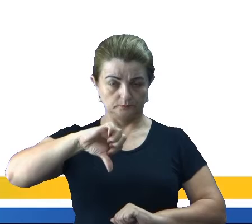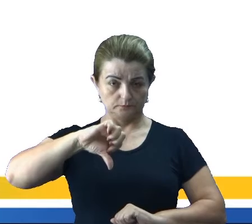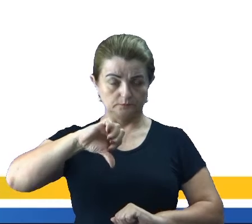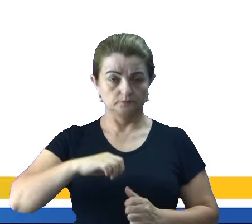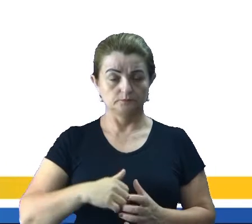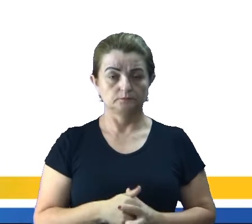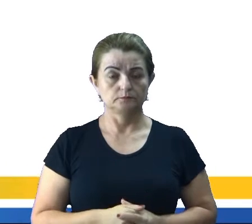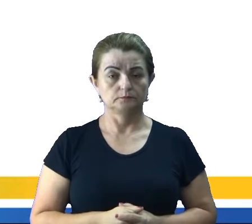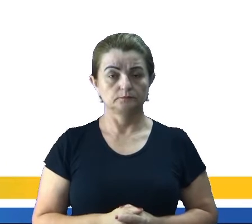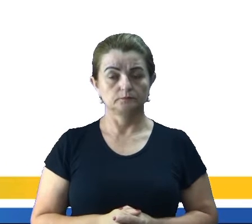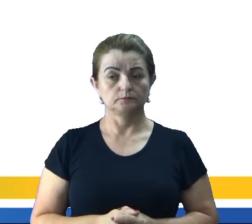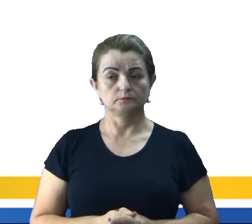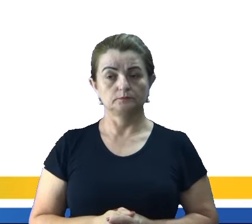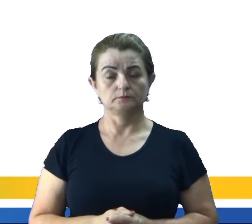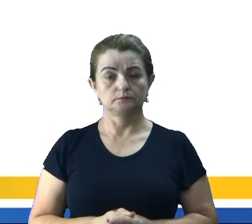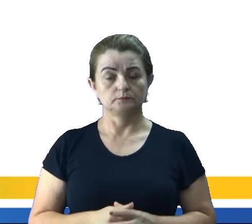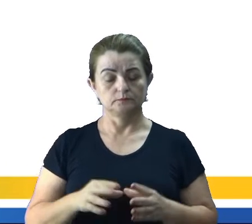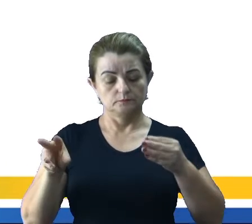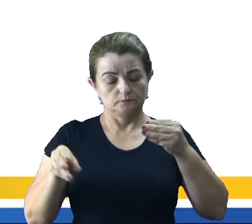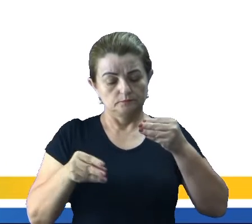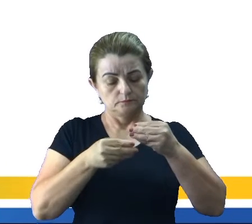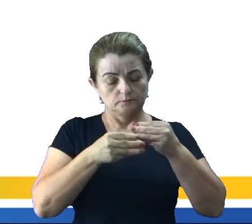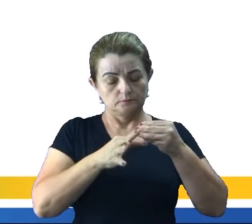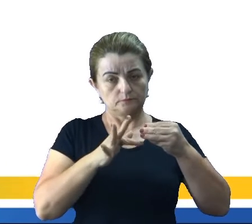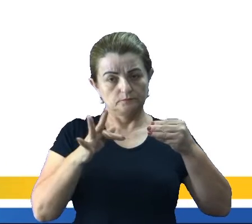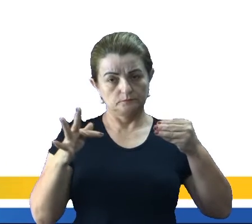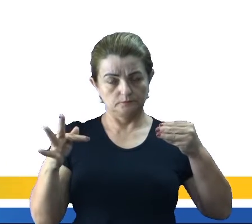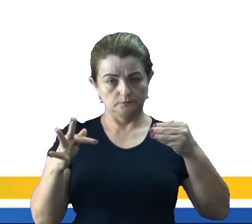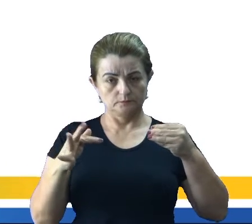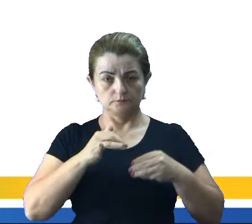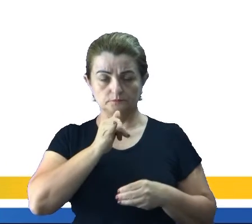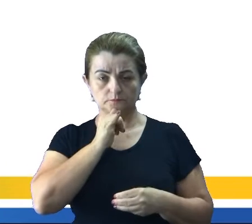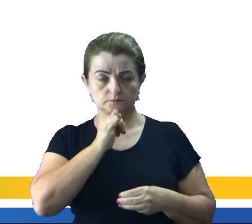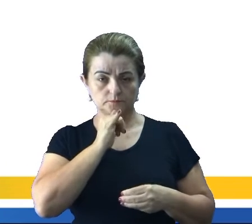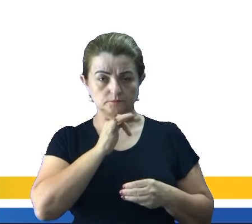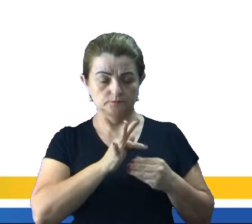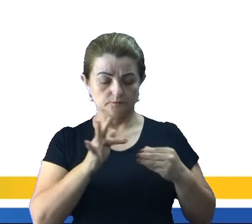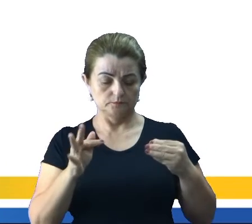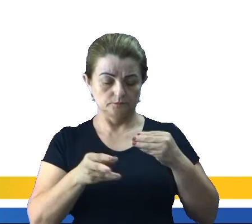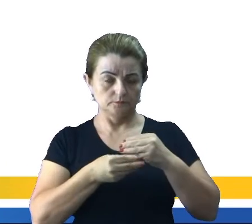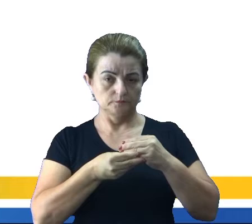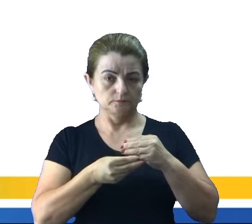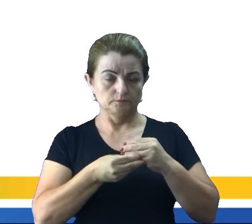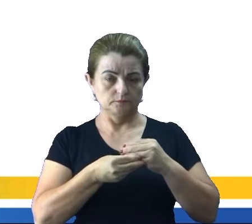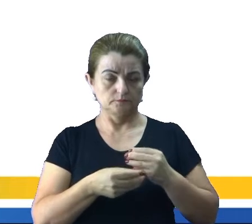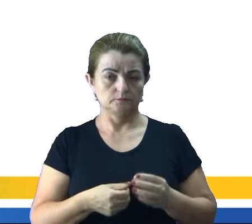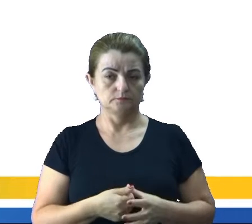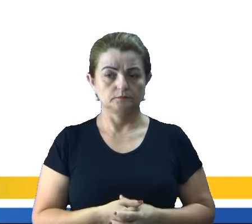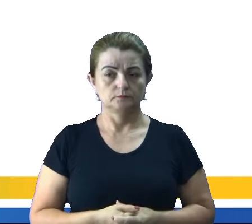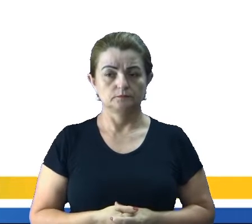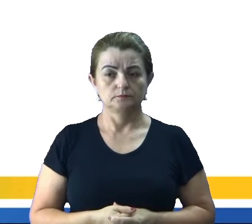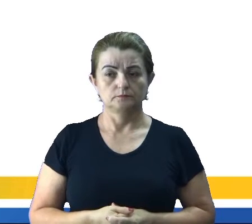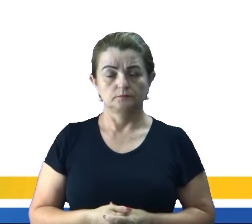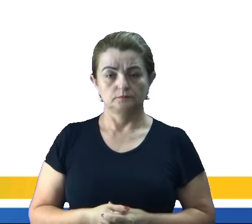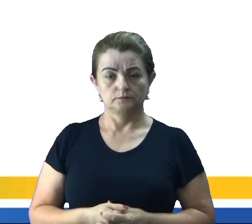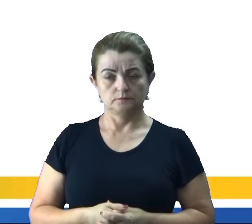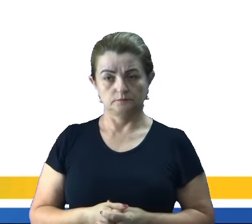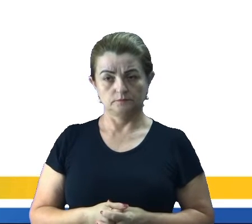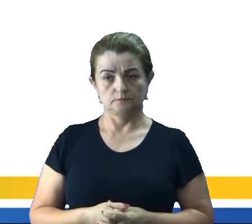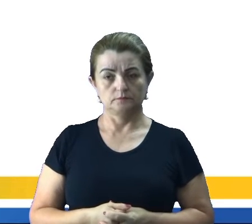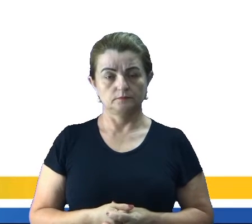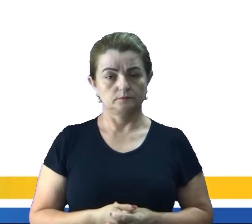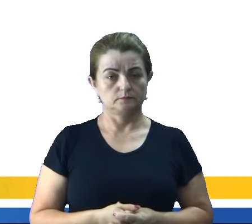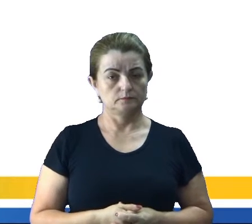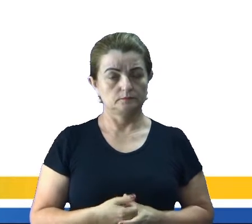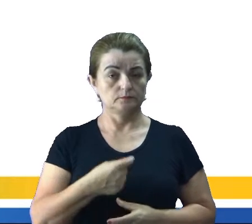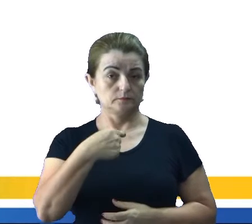E o complemento da frase Vamos por exemplo Formar uma frase I will live tomorrow